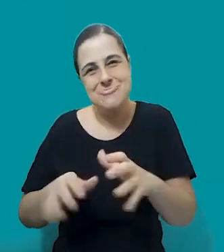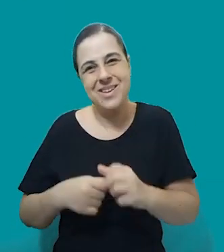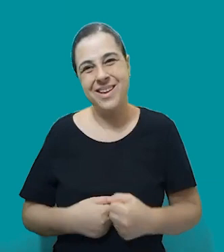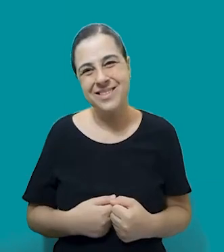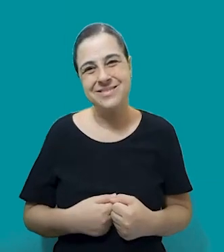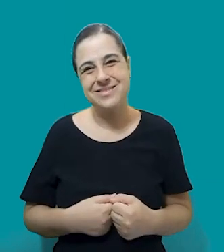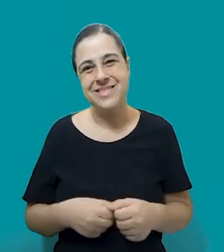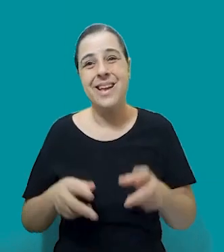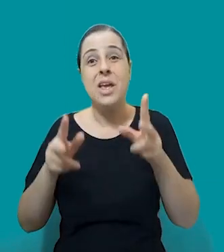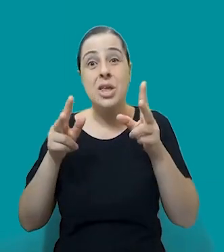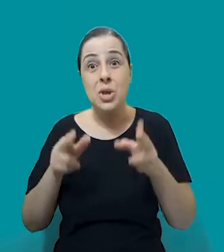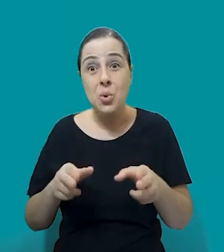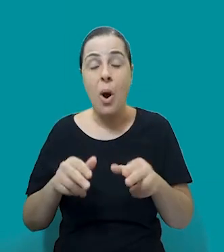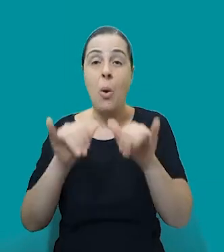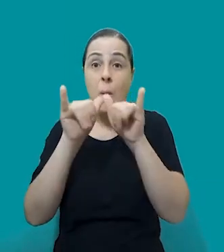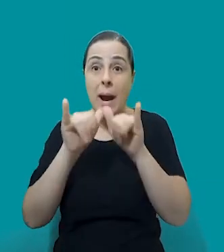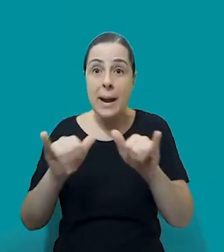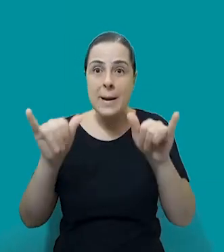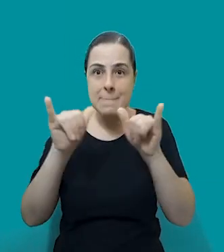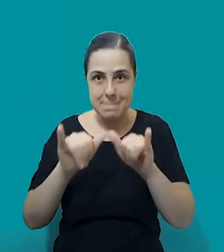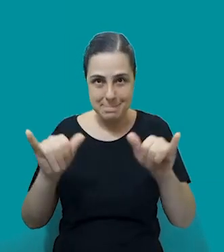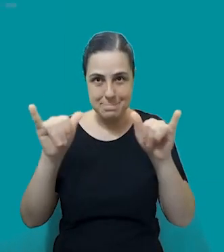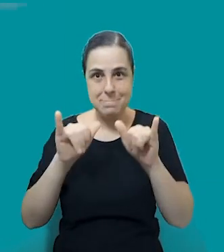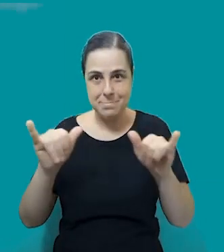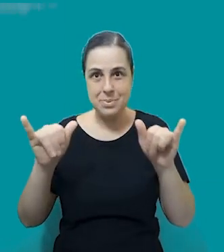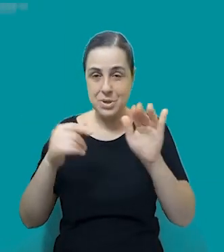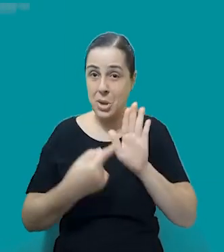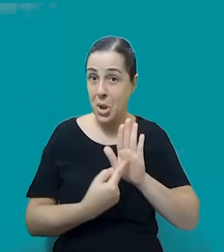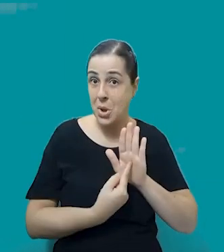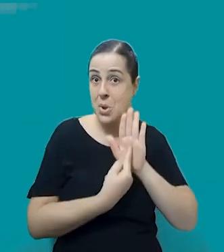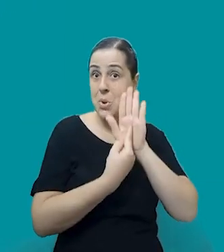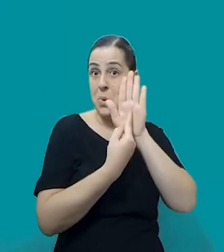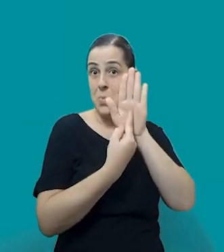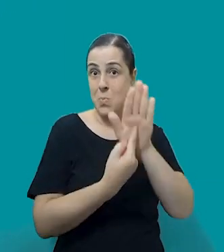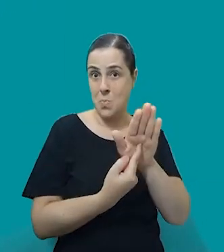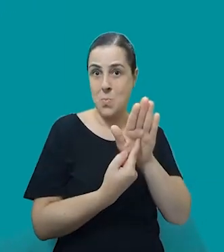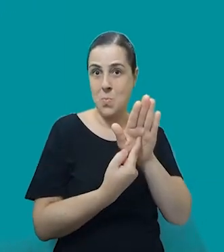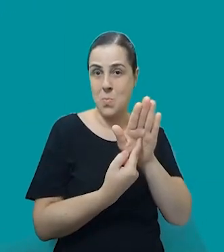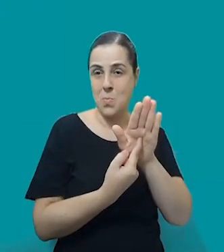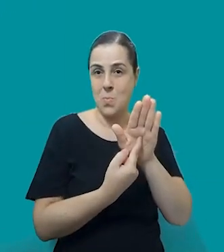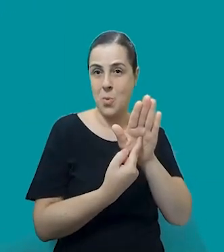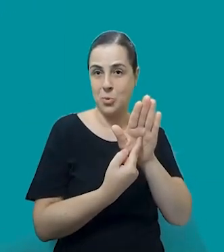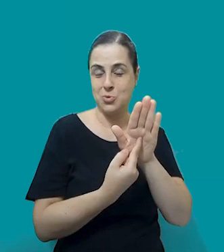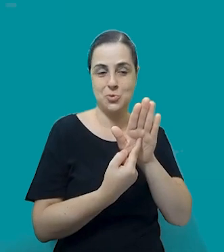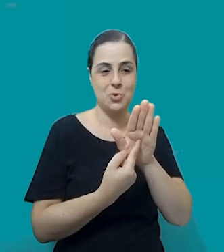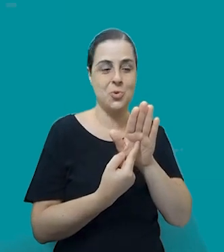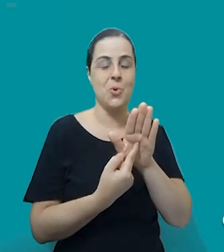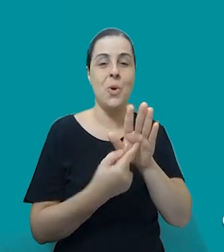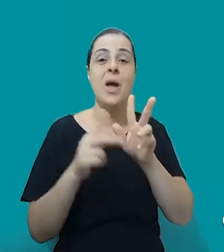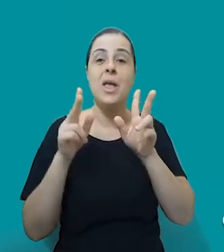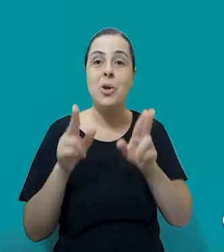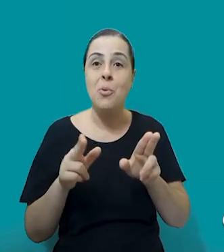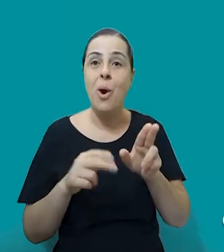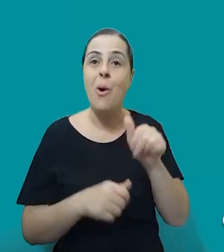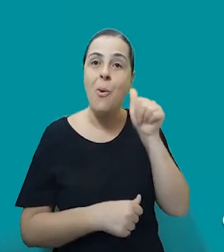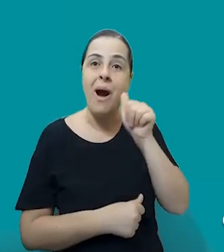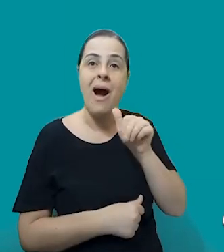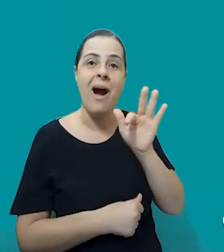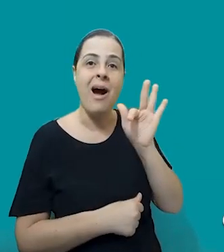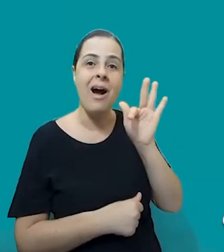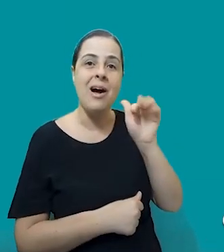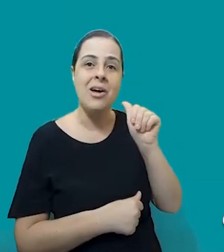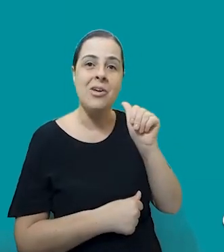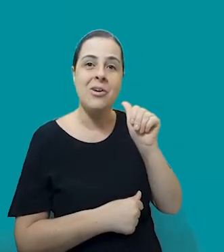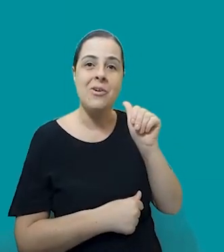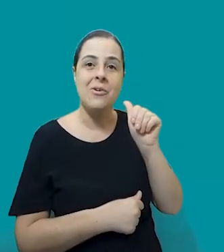Que acho que pensando em projetar, né? E aí, muito emendendo a questão da Fabi, né, dessa banalização, gente